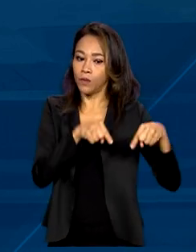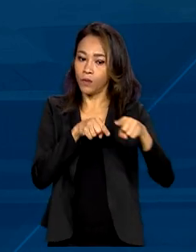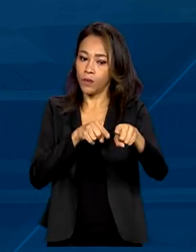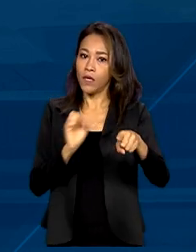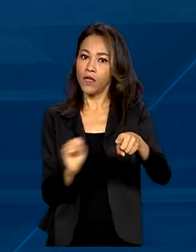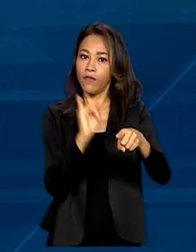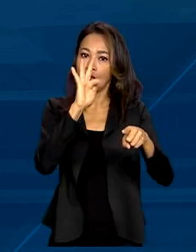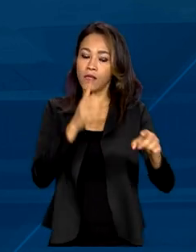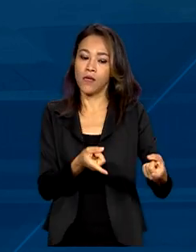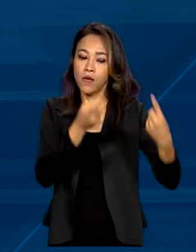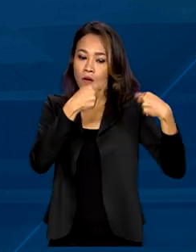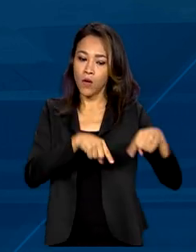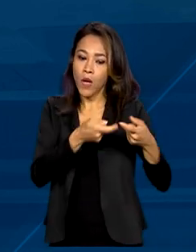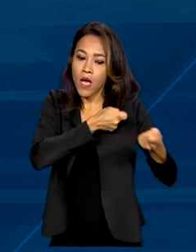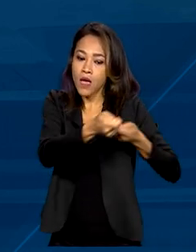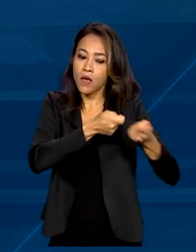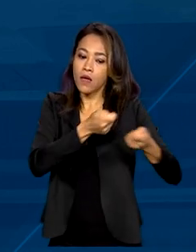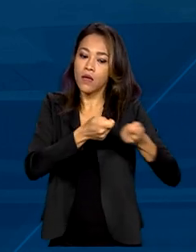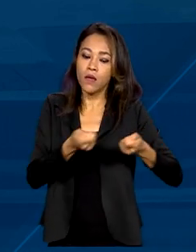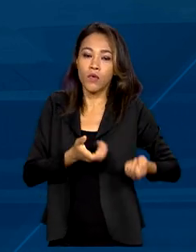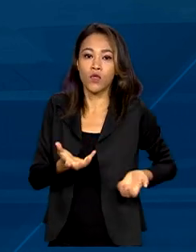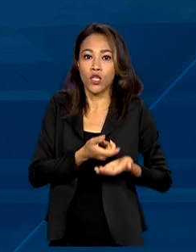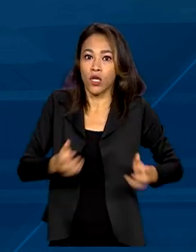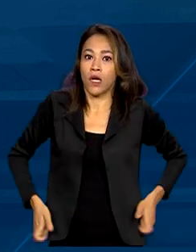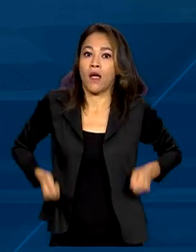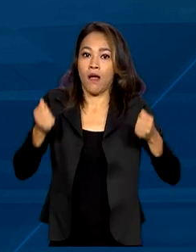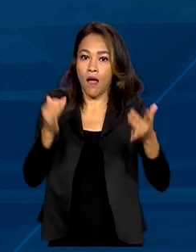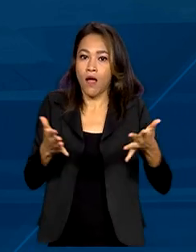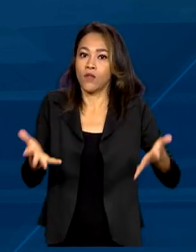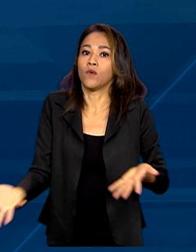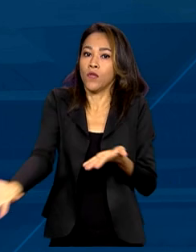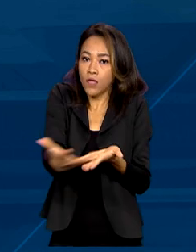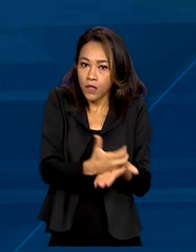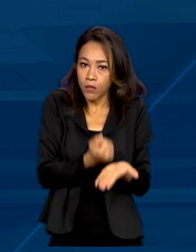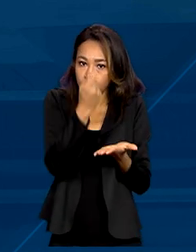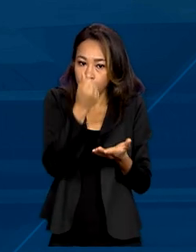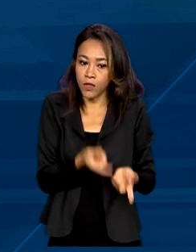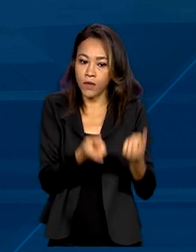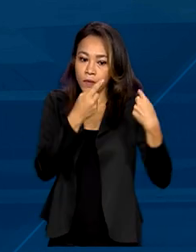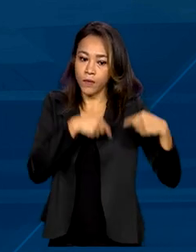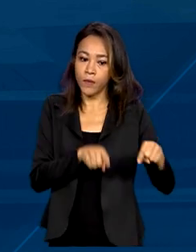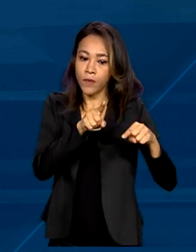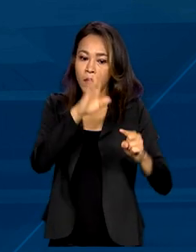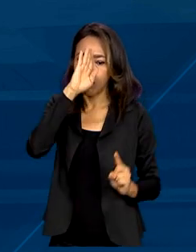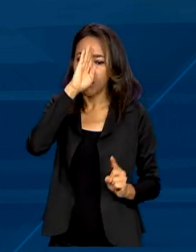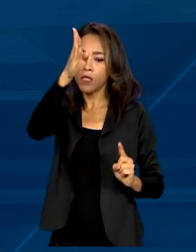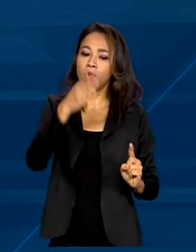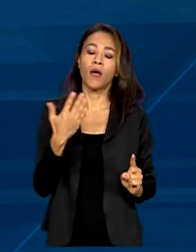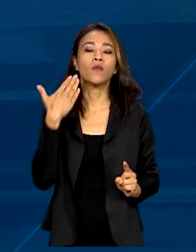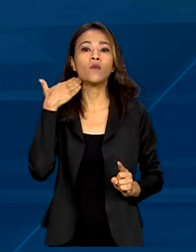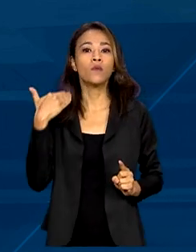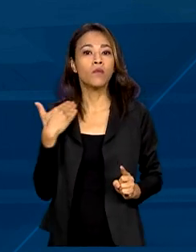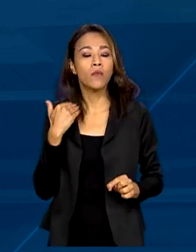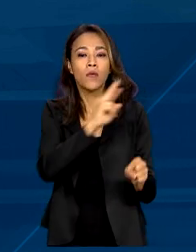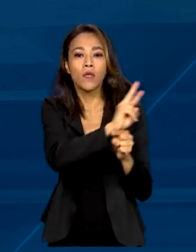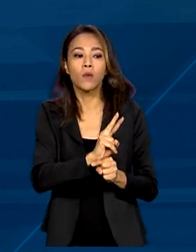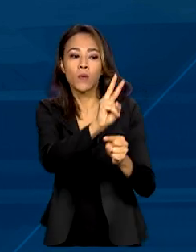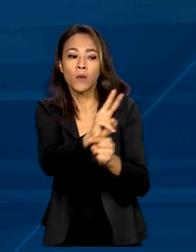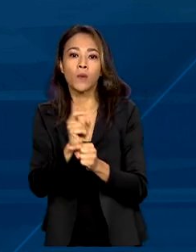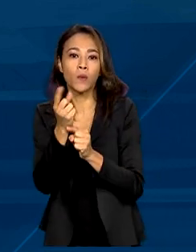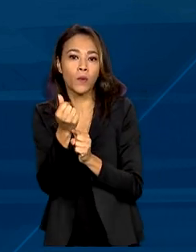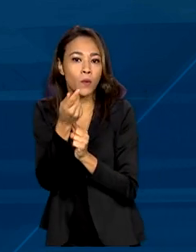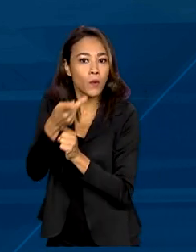Disciplina o equilíbrio entre as receitas e as despesas, indica prioridades para os financiamentos pelos